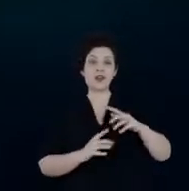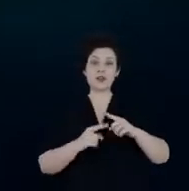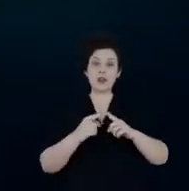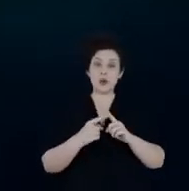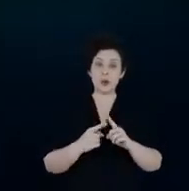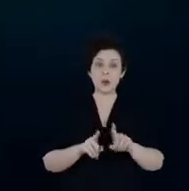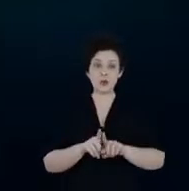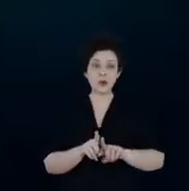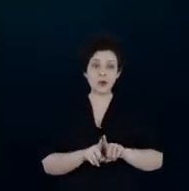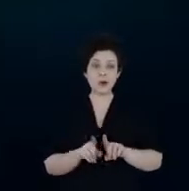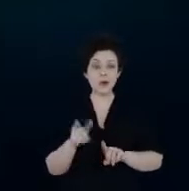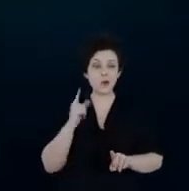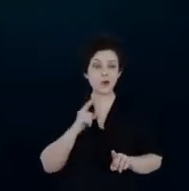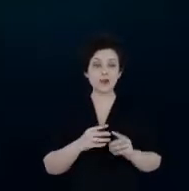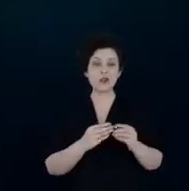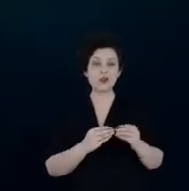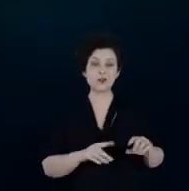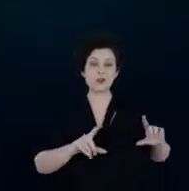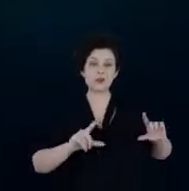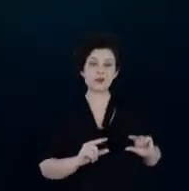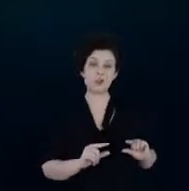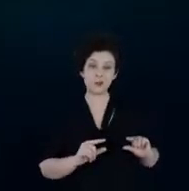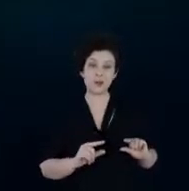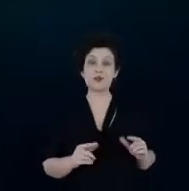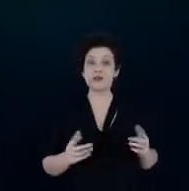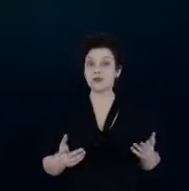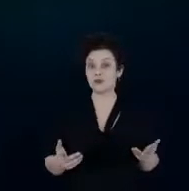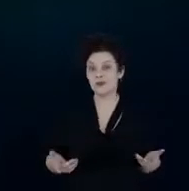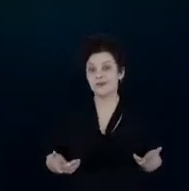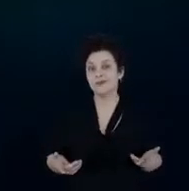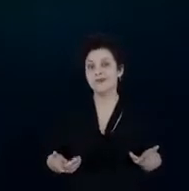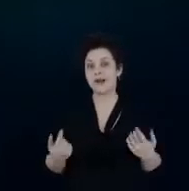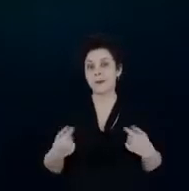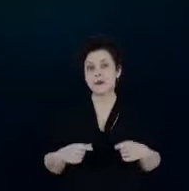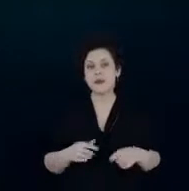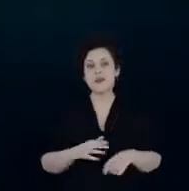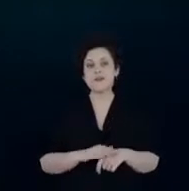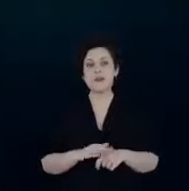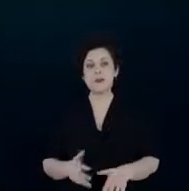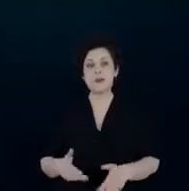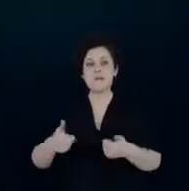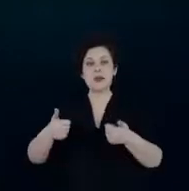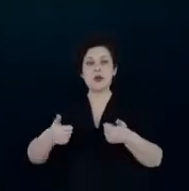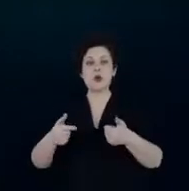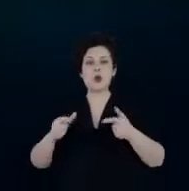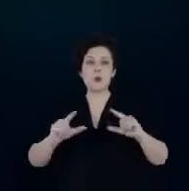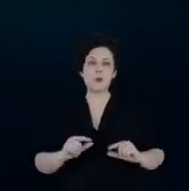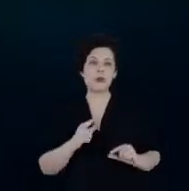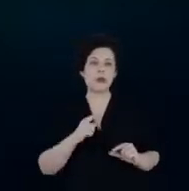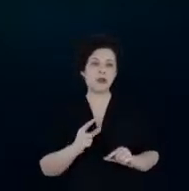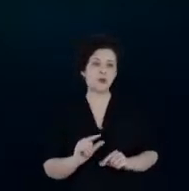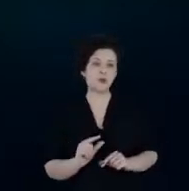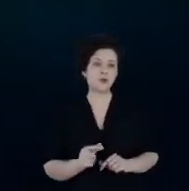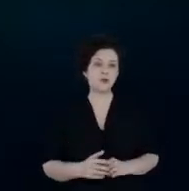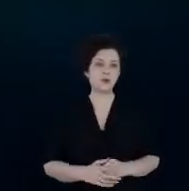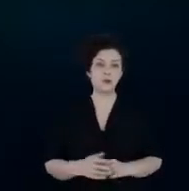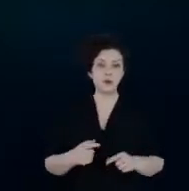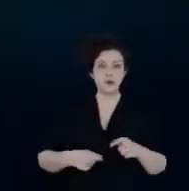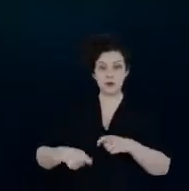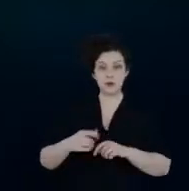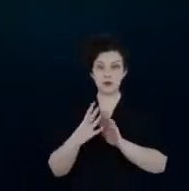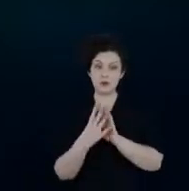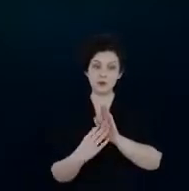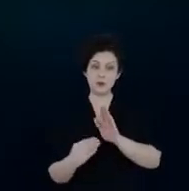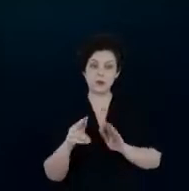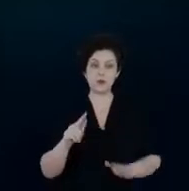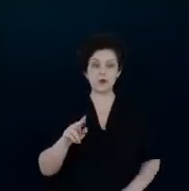e que desperdiça menos ou seja faz mais com menos um modelo de negócio a gente como o